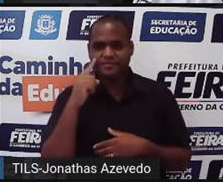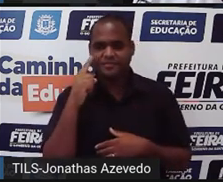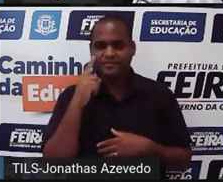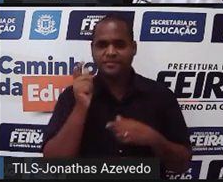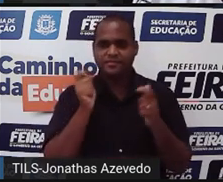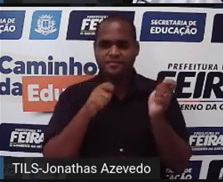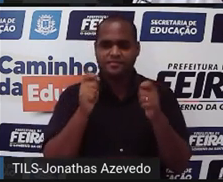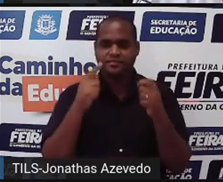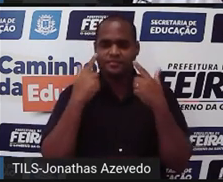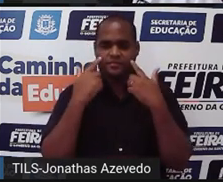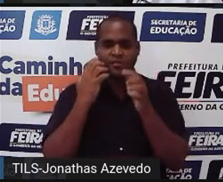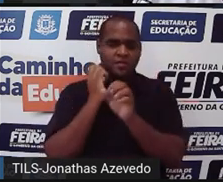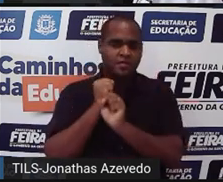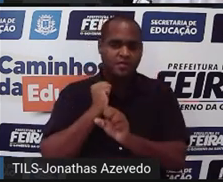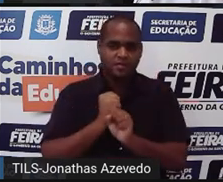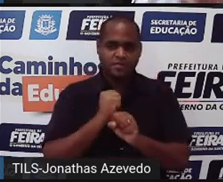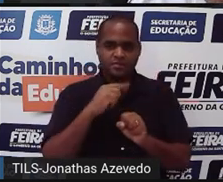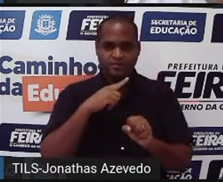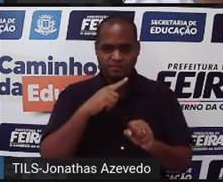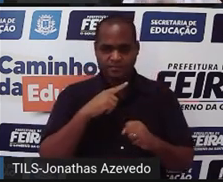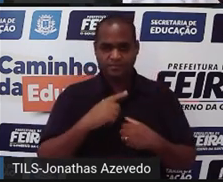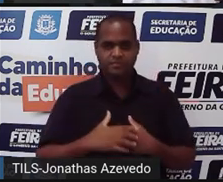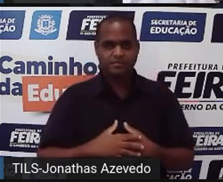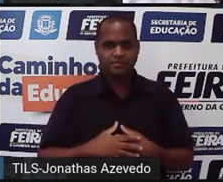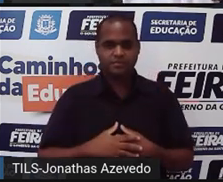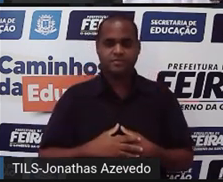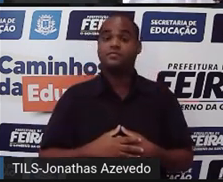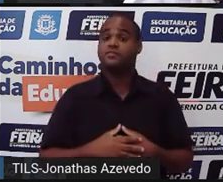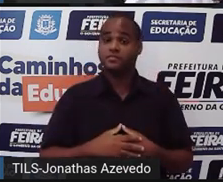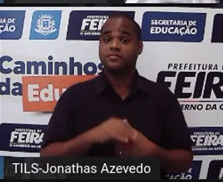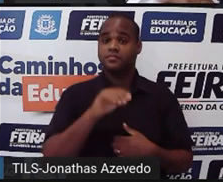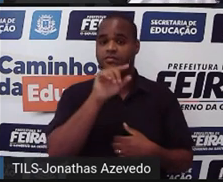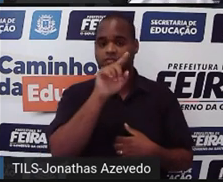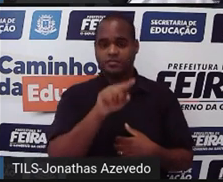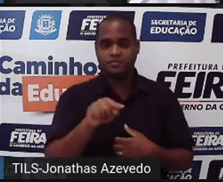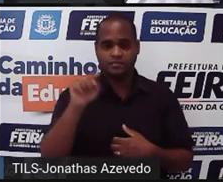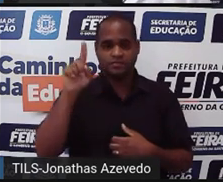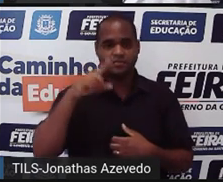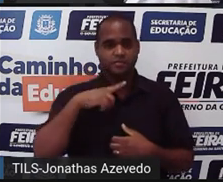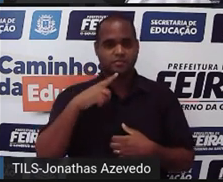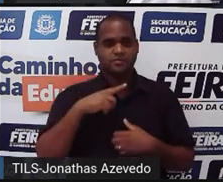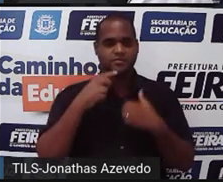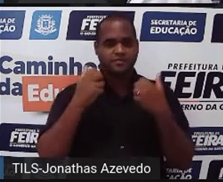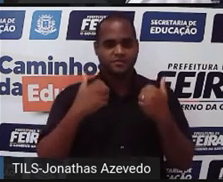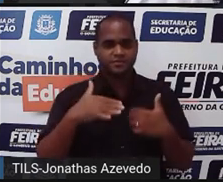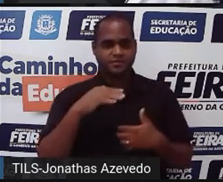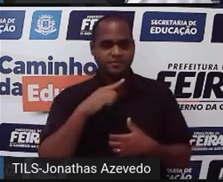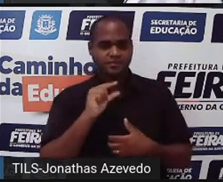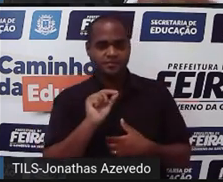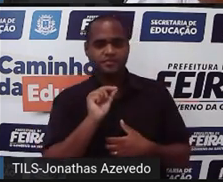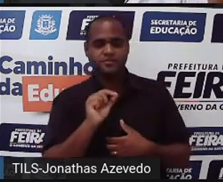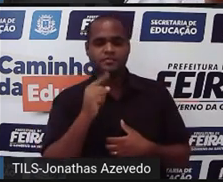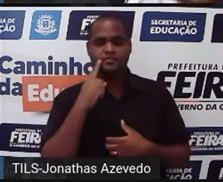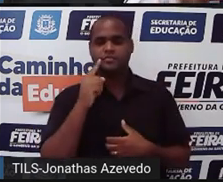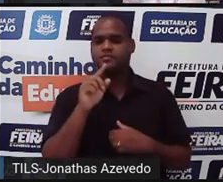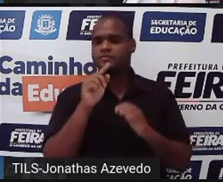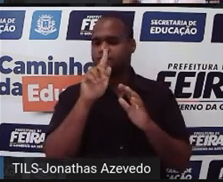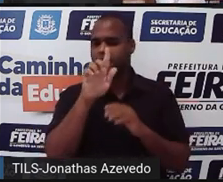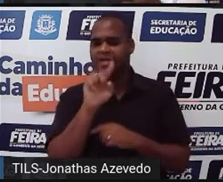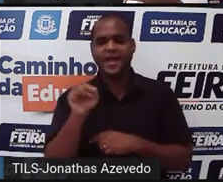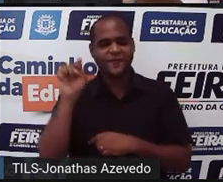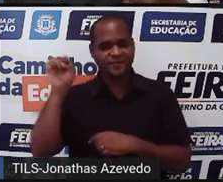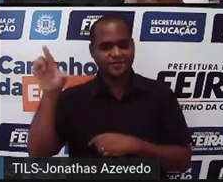as quantidades tá bom? então o gráfico é outra forma também que a gente tem de colocar as